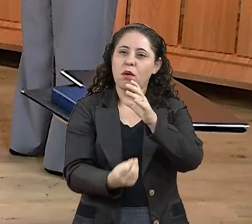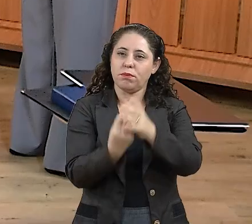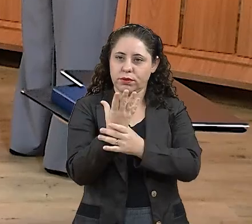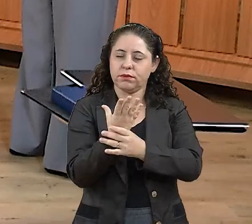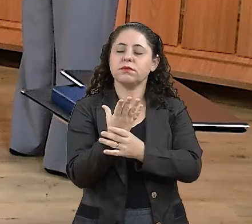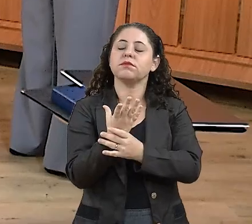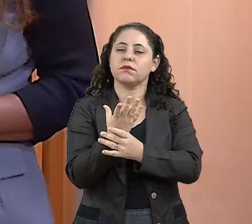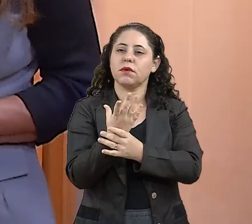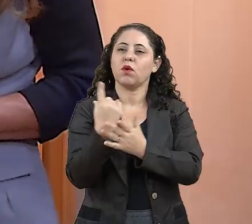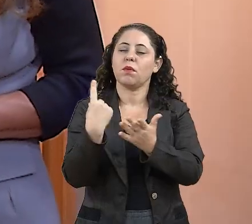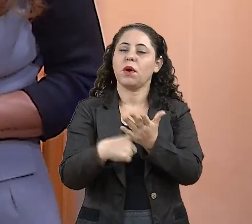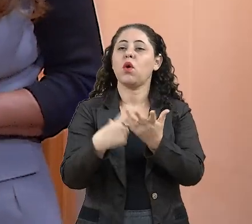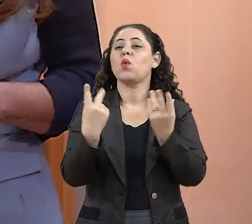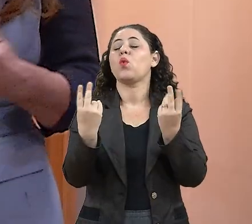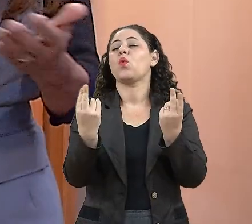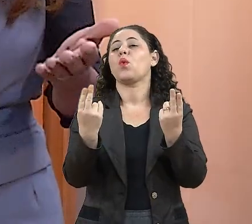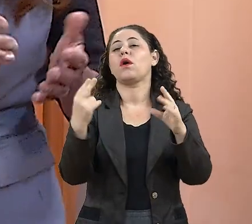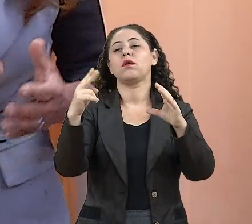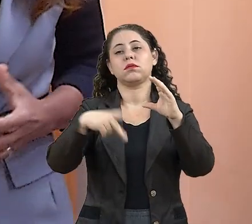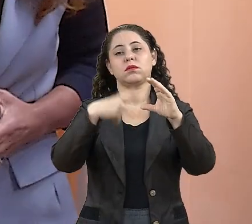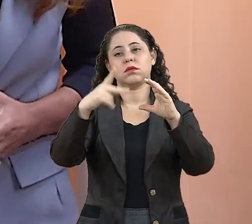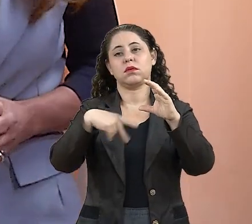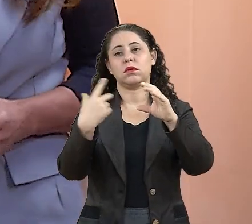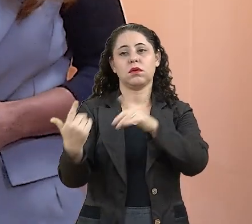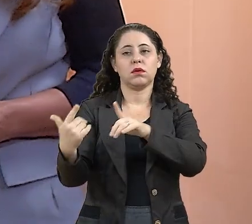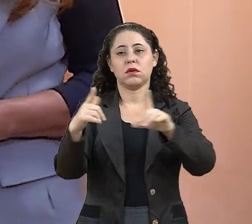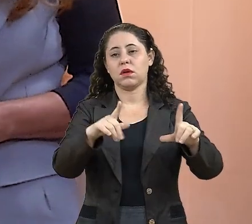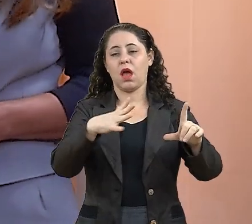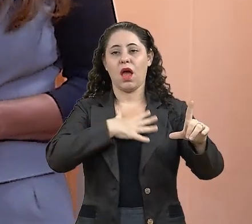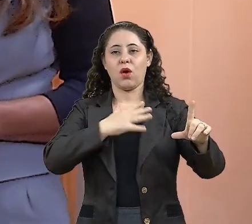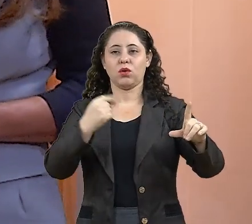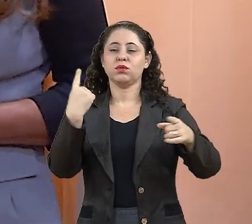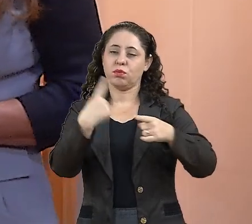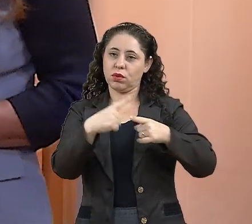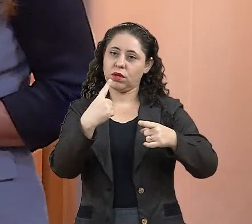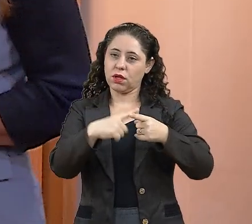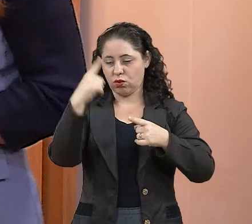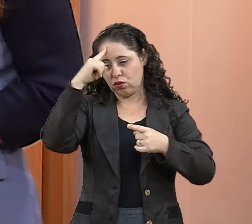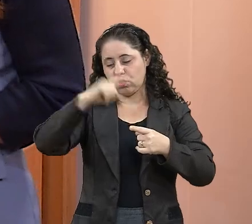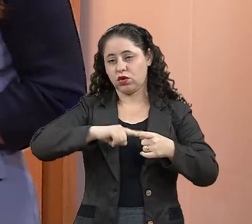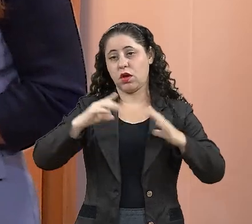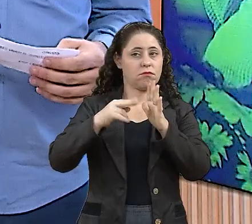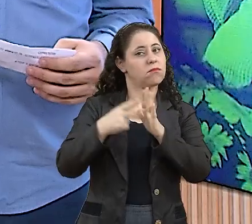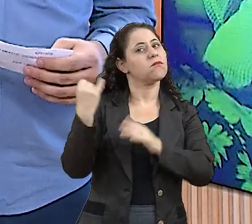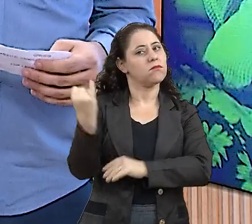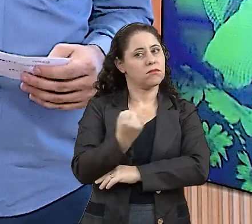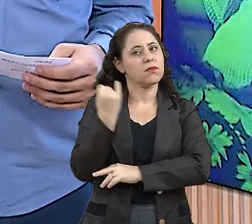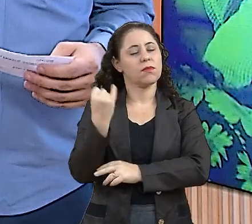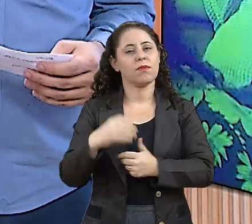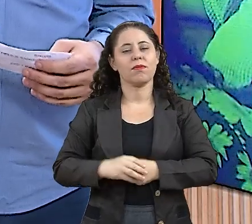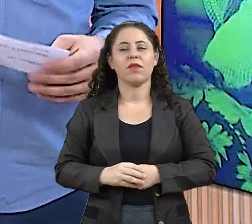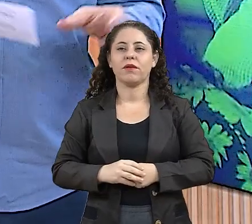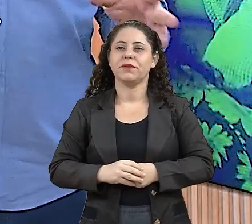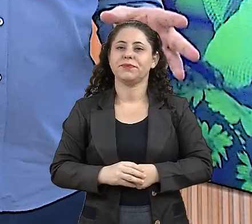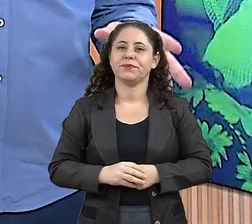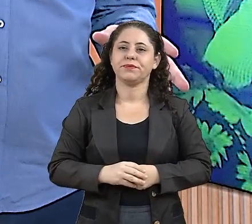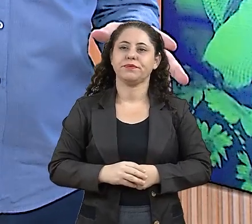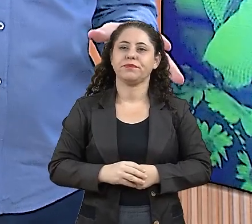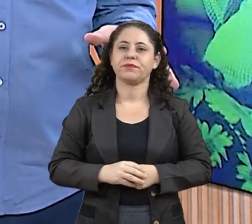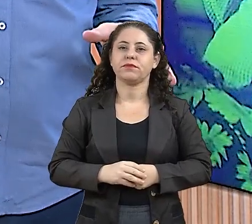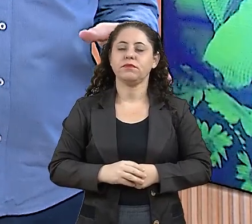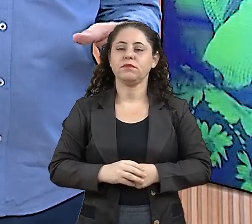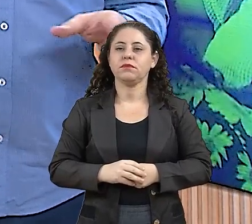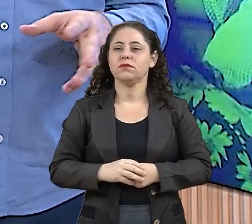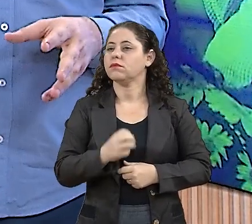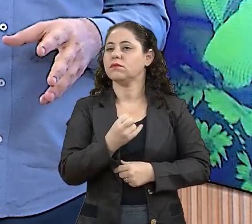É igual a Câmara Municipal, que faz a entrega deles em agosto, que é a data do aniversário da cidade. Pô, muito bom. E quantas pessoas são